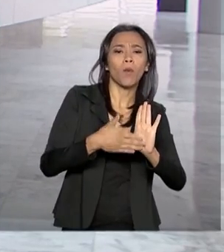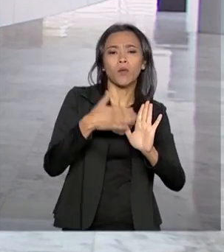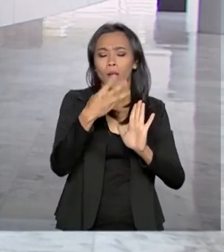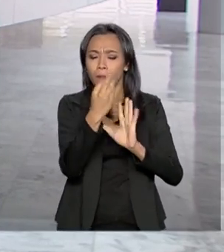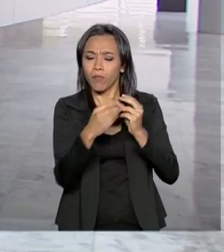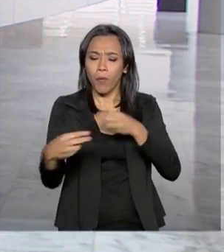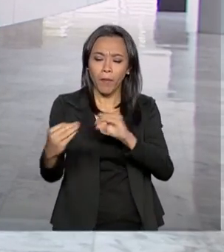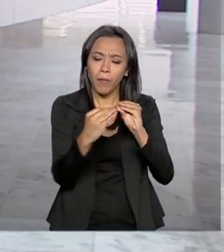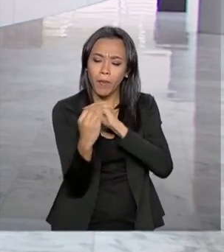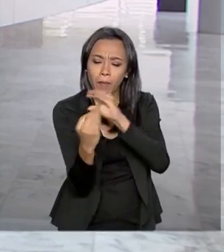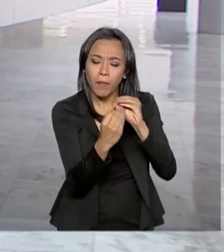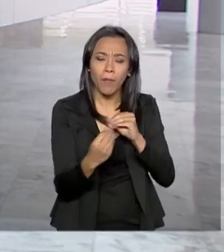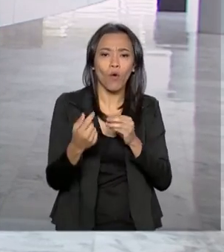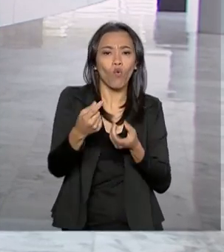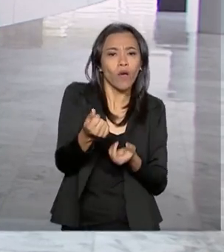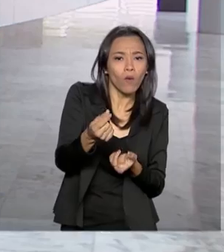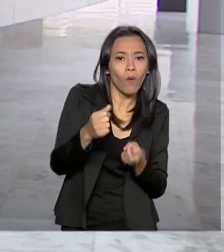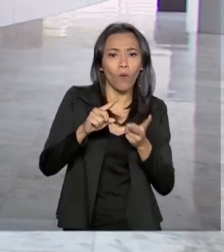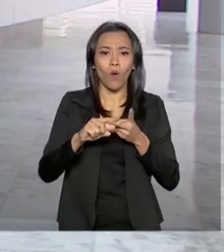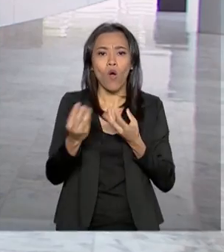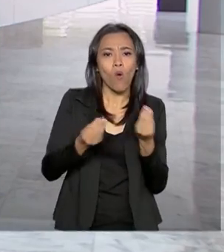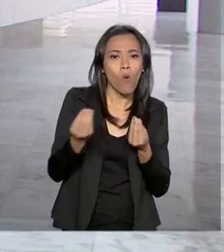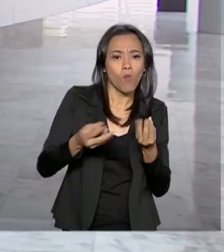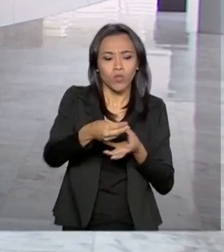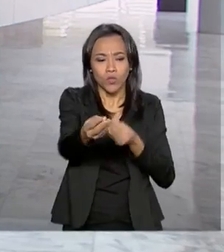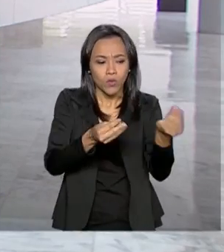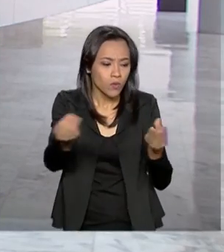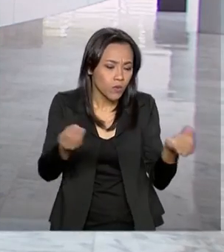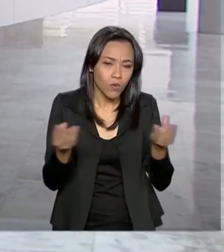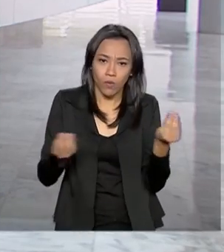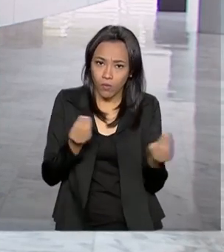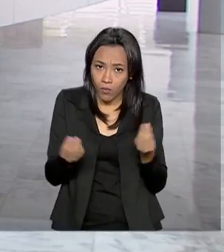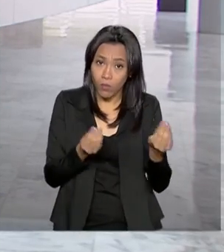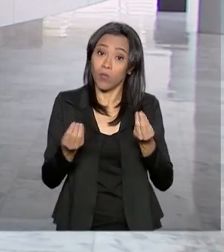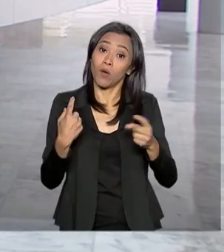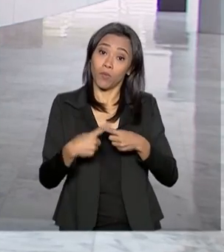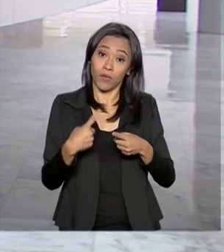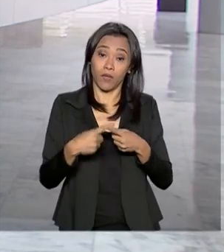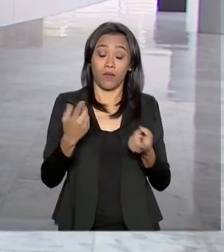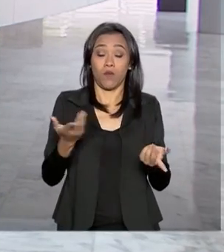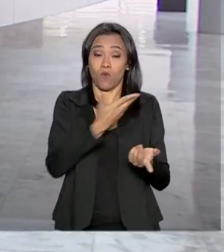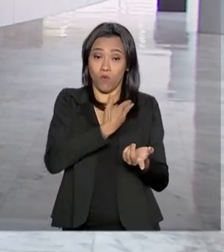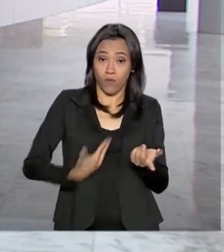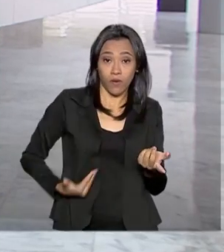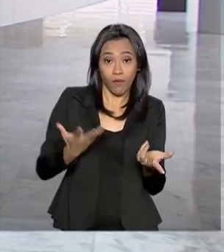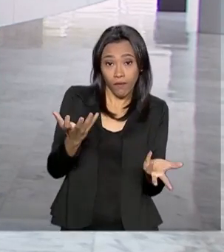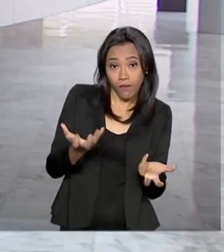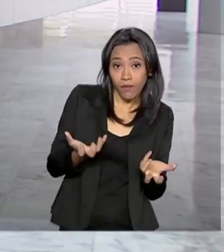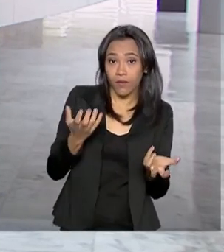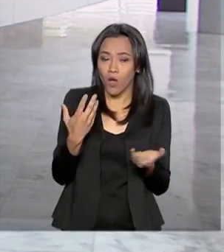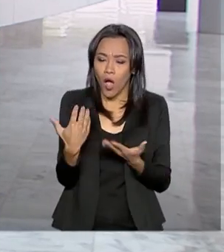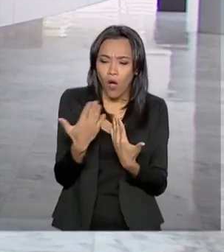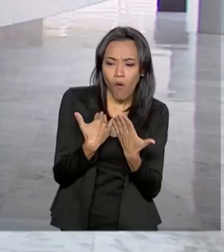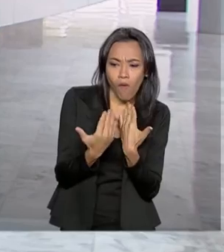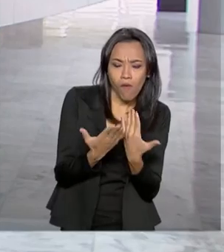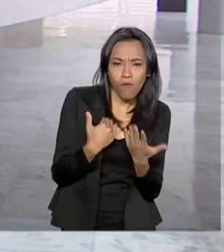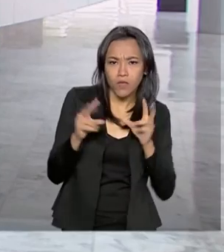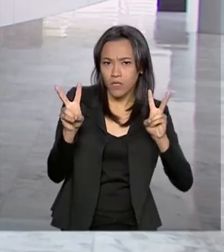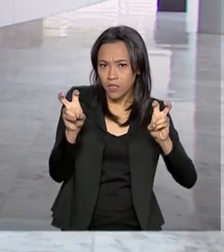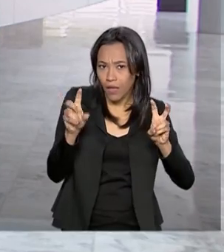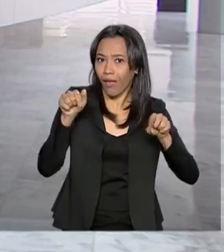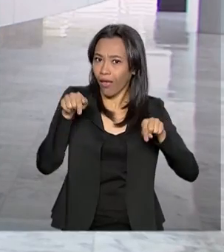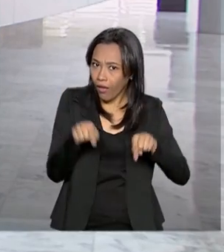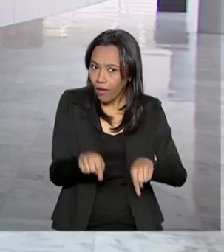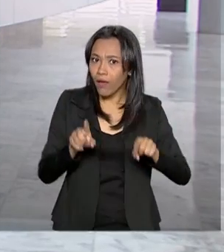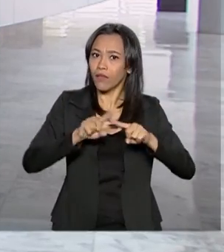Brasil. Em seguida, o governo discute medidas para atender o setor de transporte de cargas. Esse assunto foi